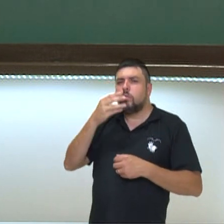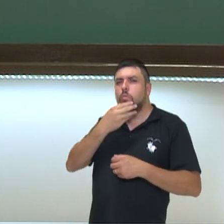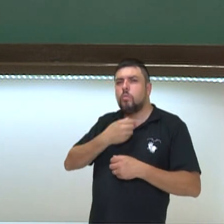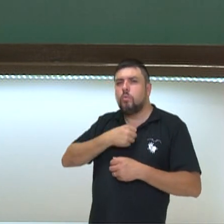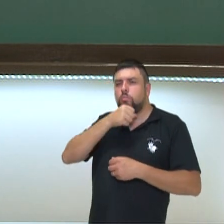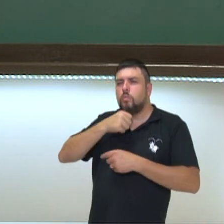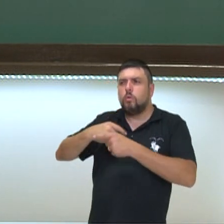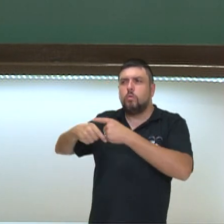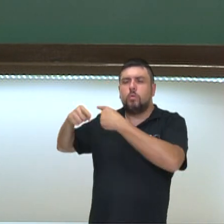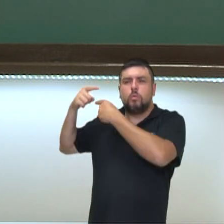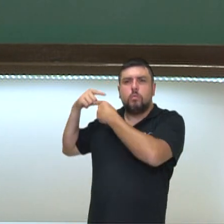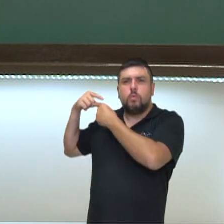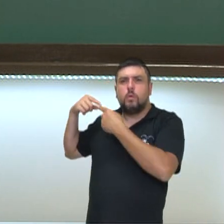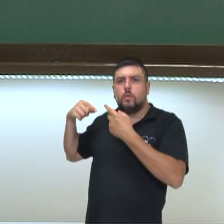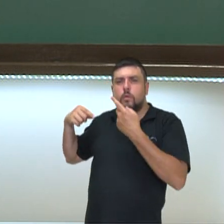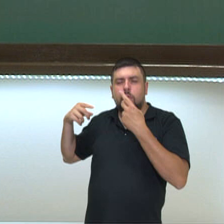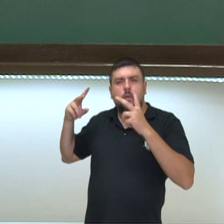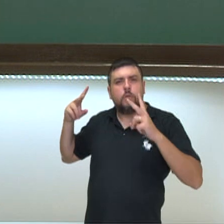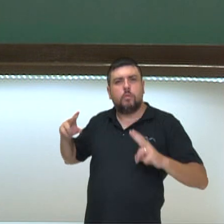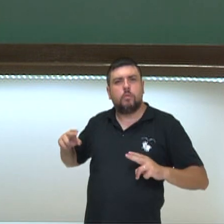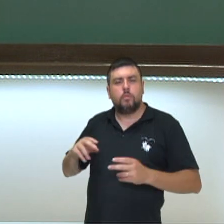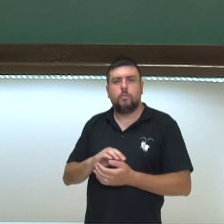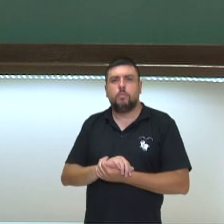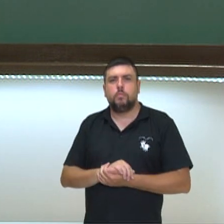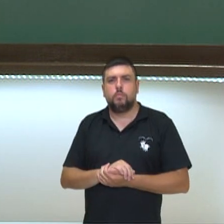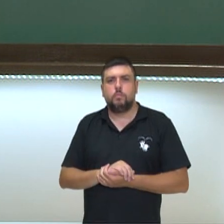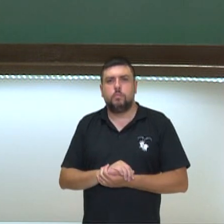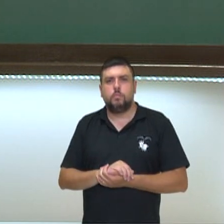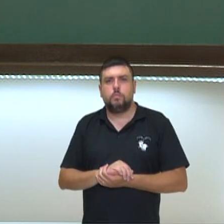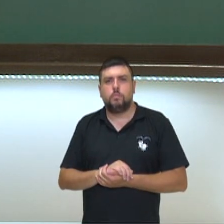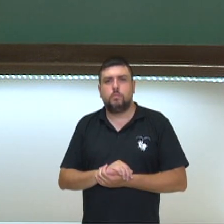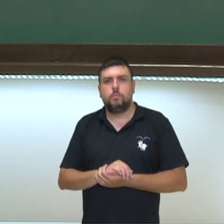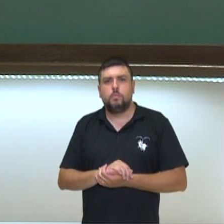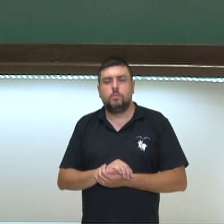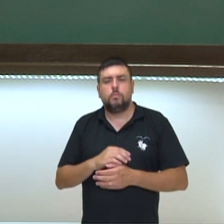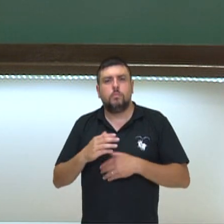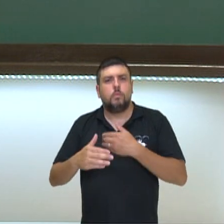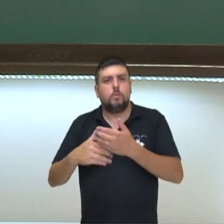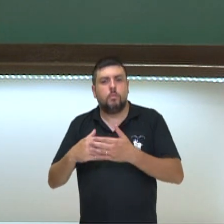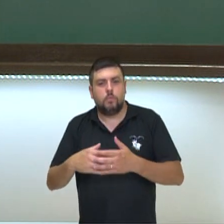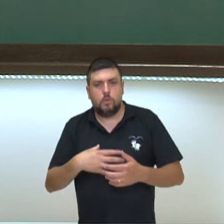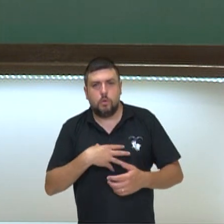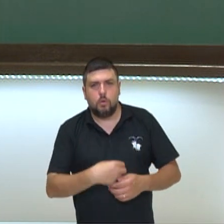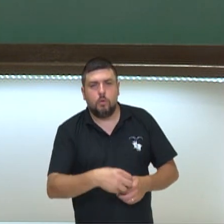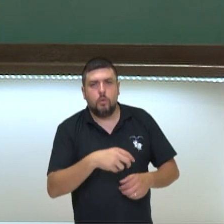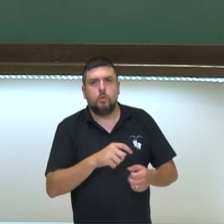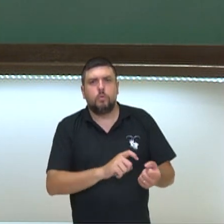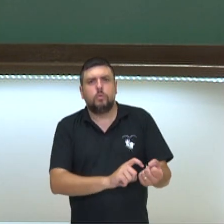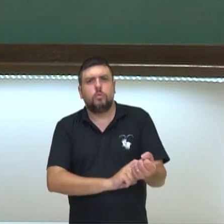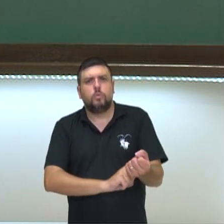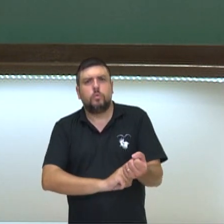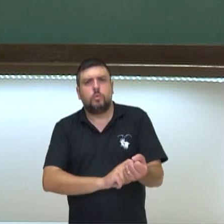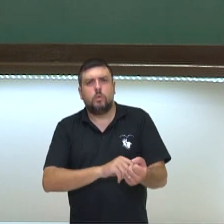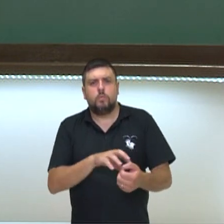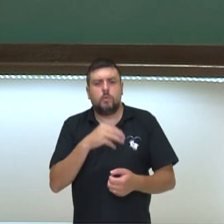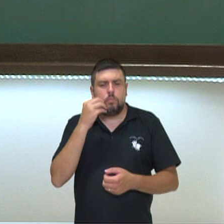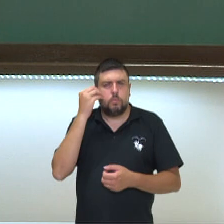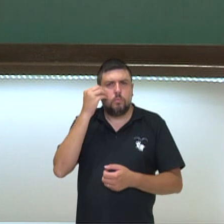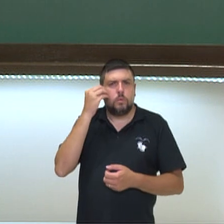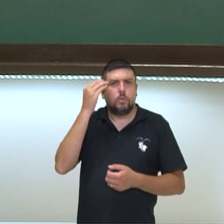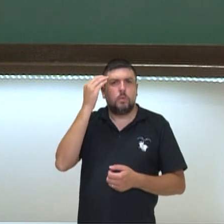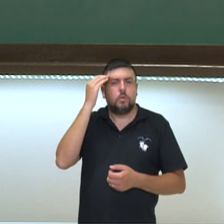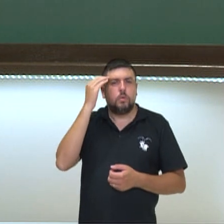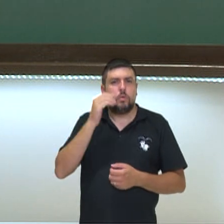avô, que dizia exatamente isso para ele. De repente, o filho muito nervoso, e ele tentando fazer o filho entender, filho,